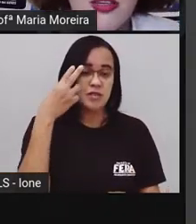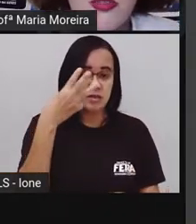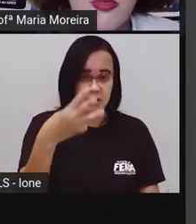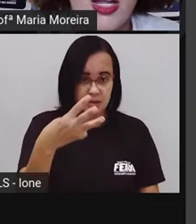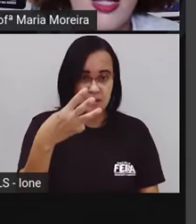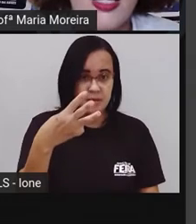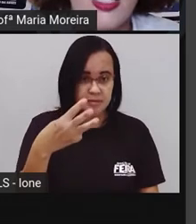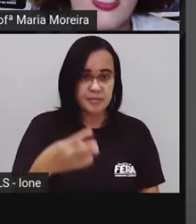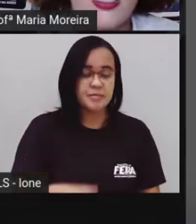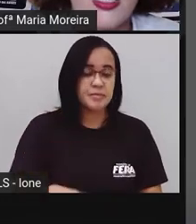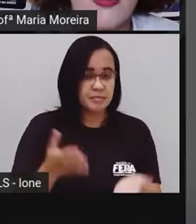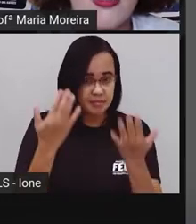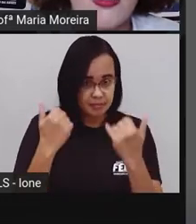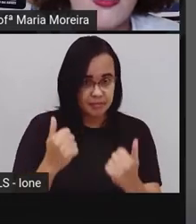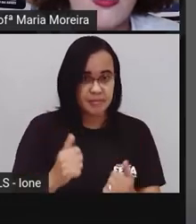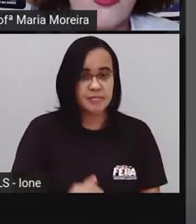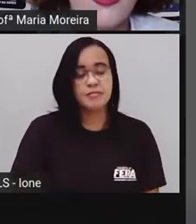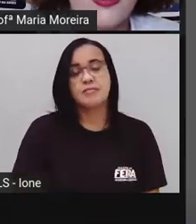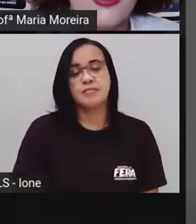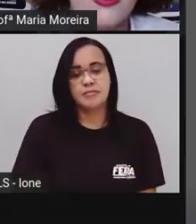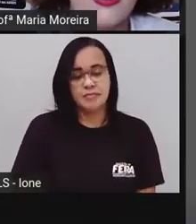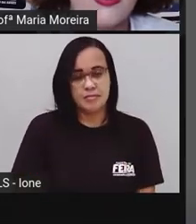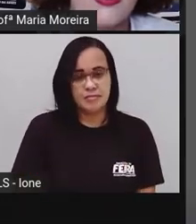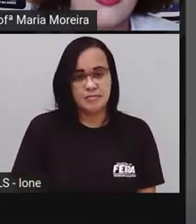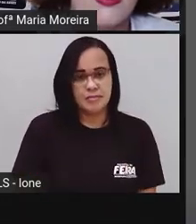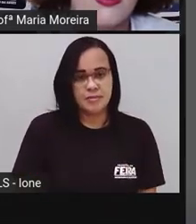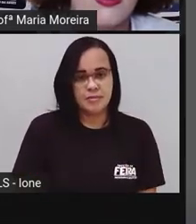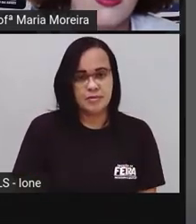aqui, vamos lá. Então, ops.